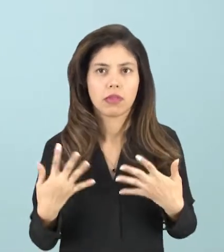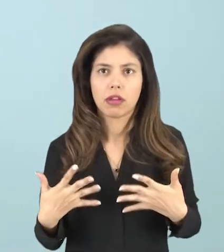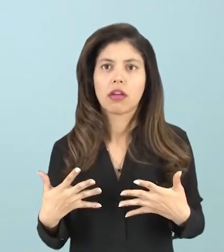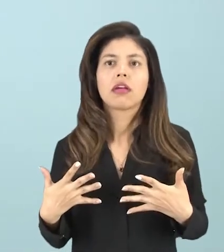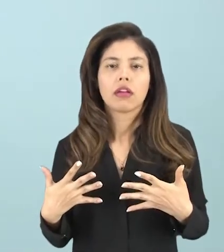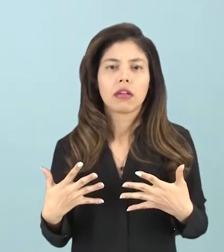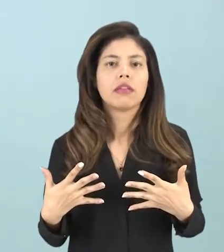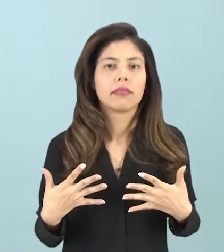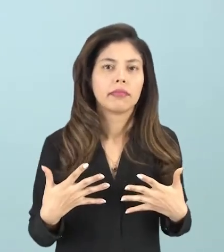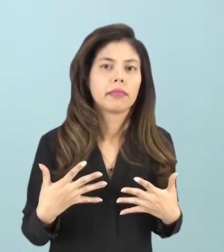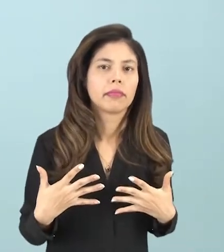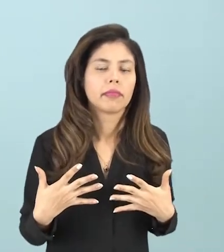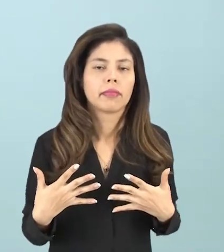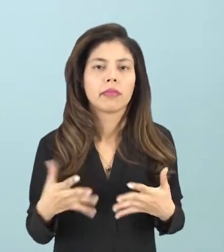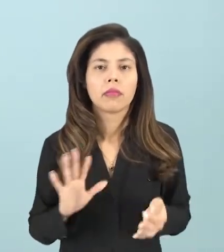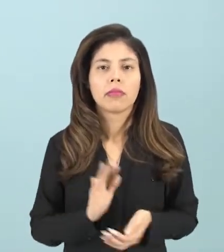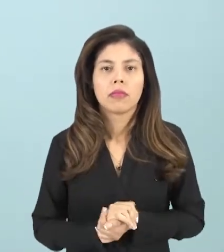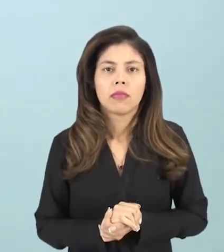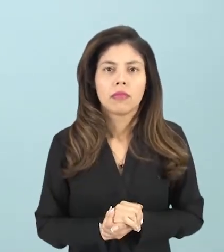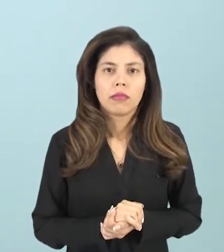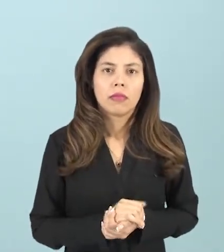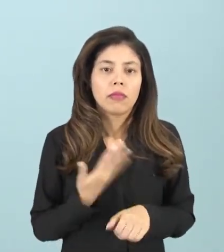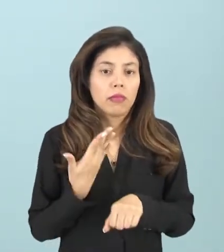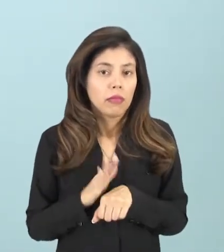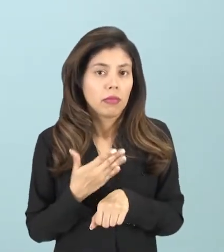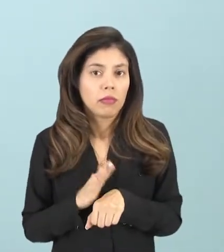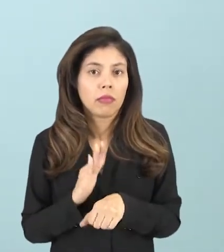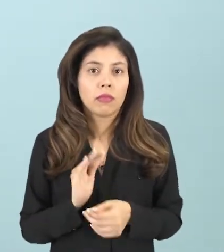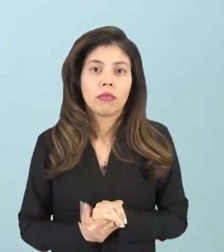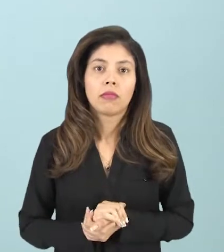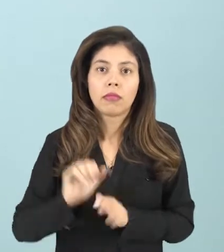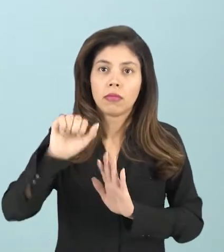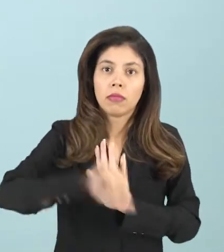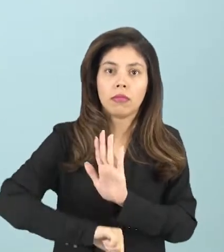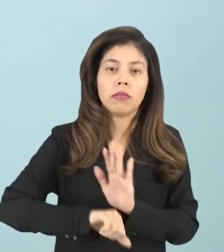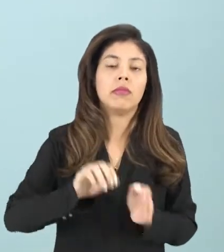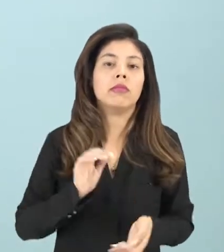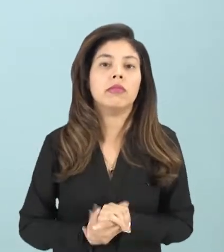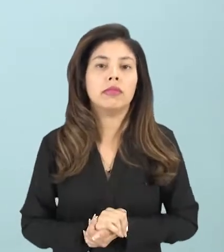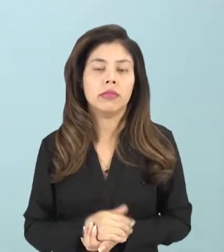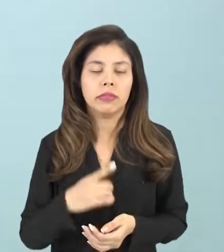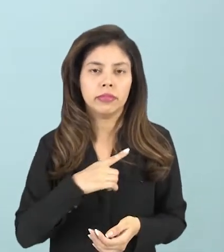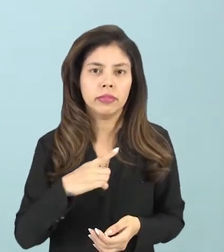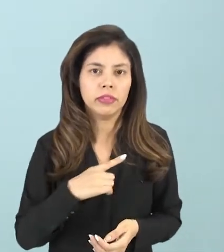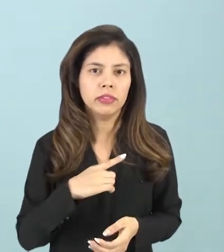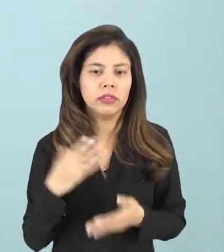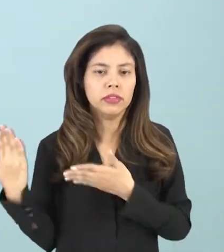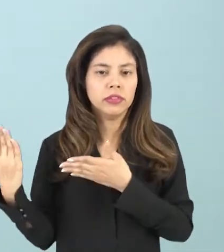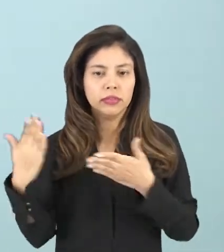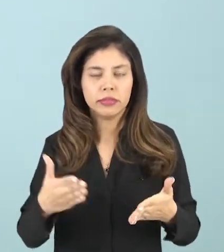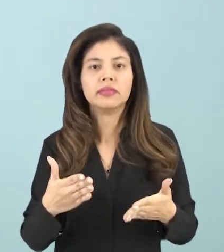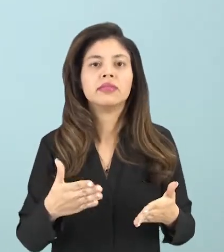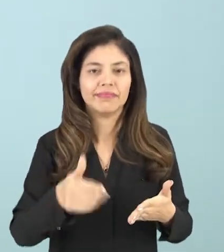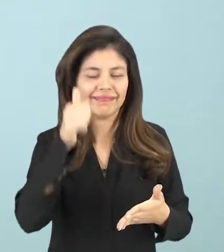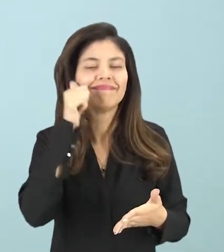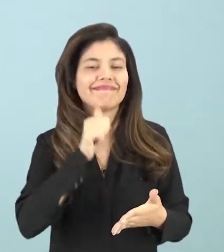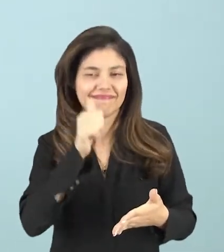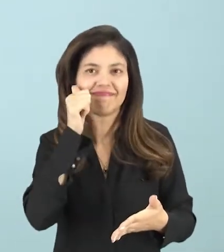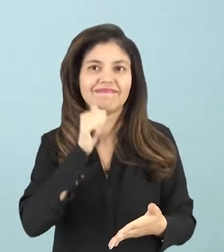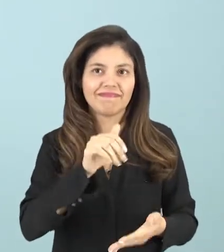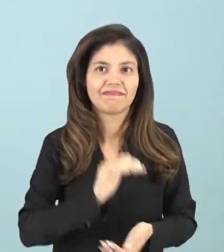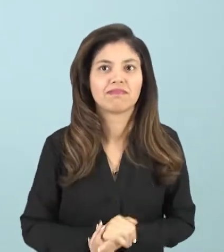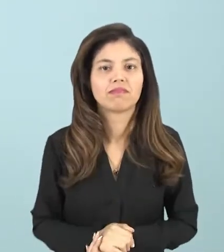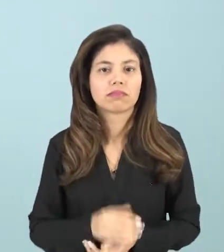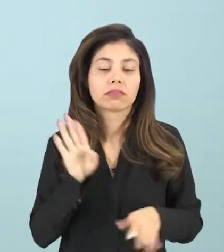corresponde justamente às práticas de violência que, no caso, são destinadas às mulheres.